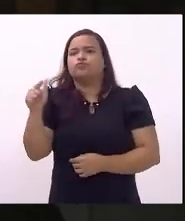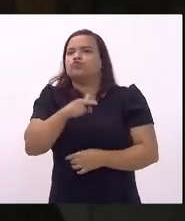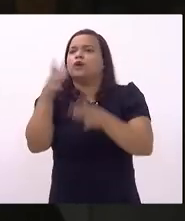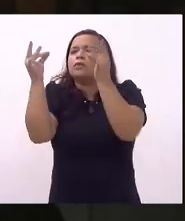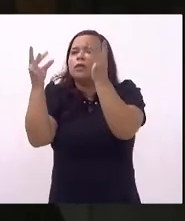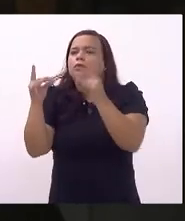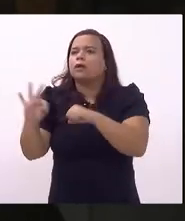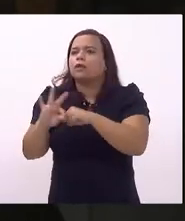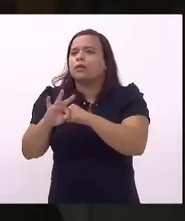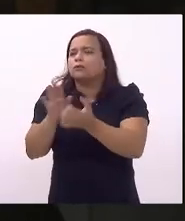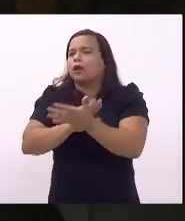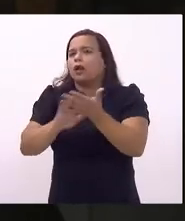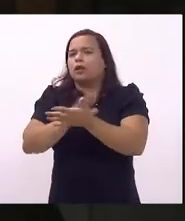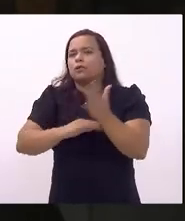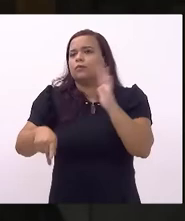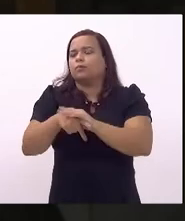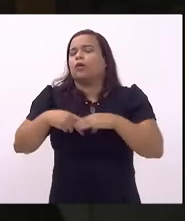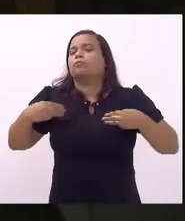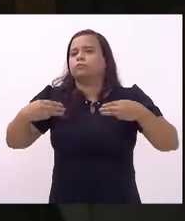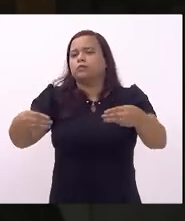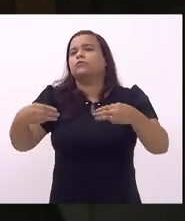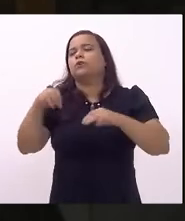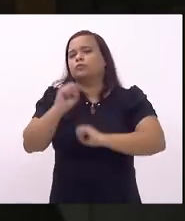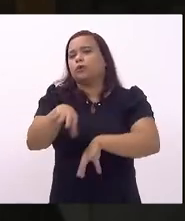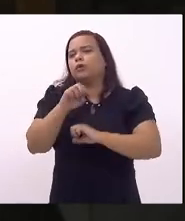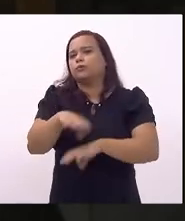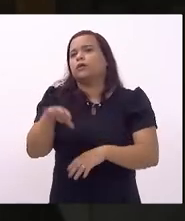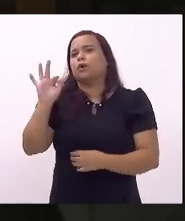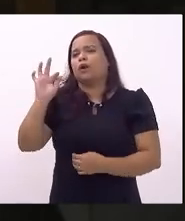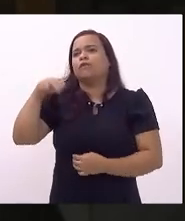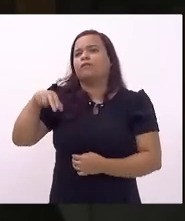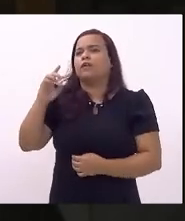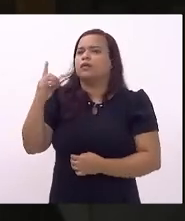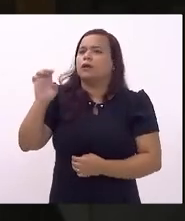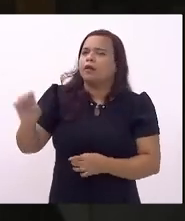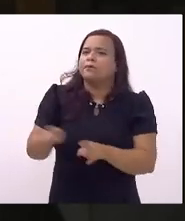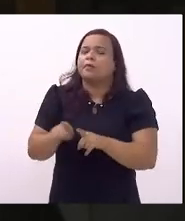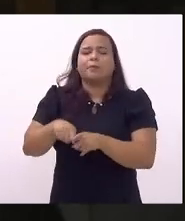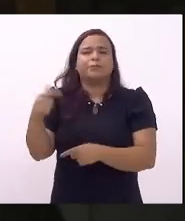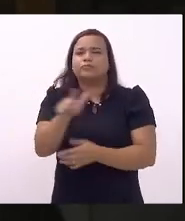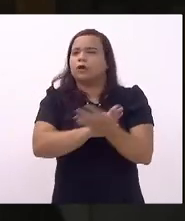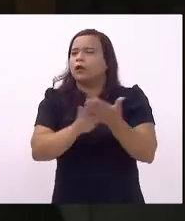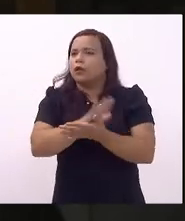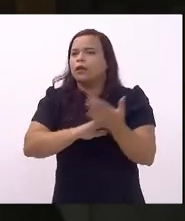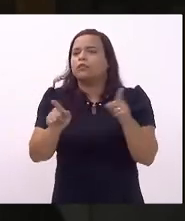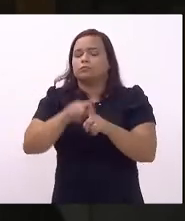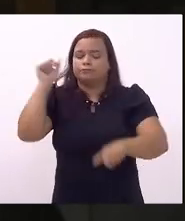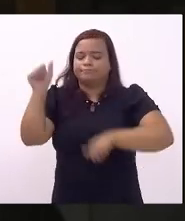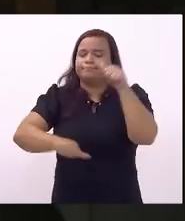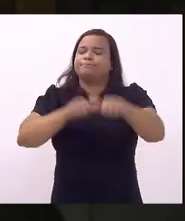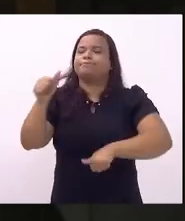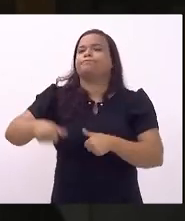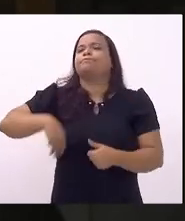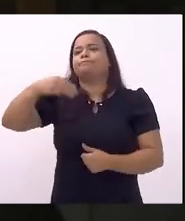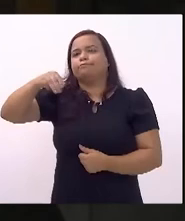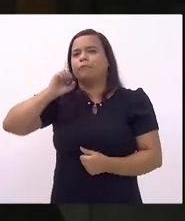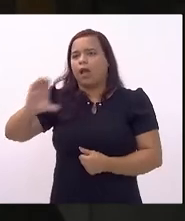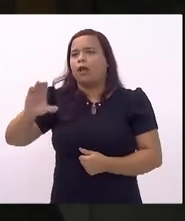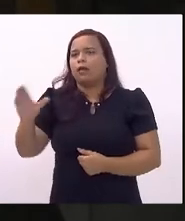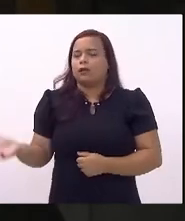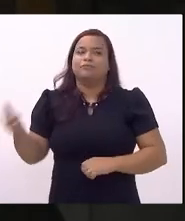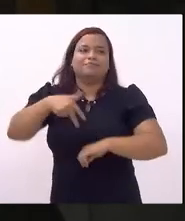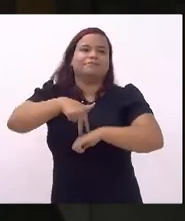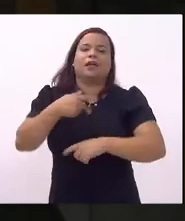do Ministério da Educação da FNDE transformando o Ministério da Educação num balcão de negócios